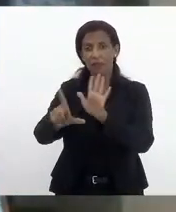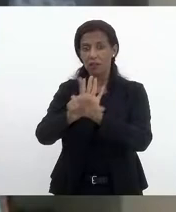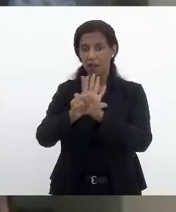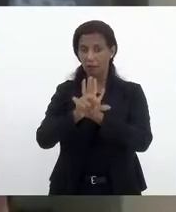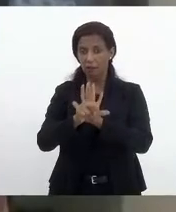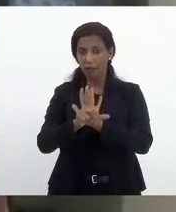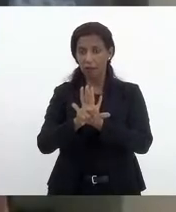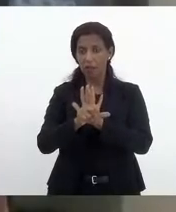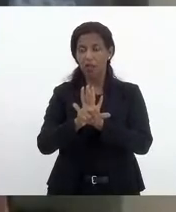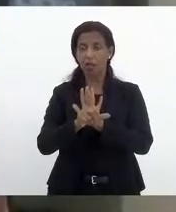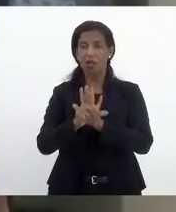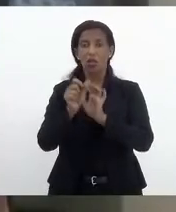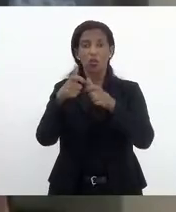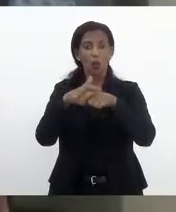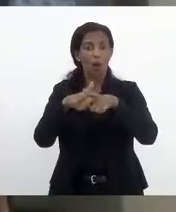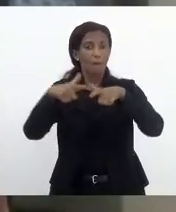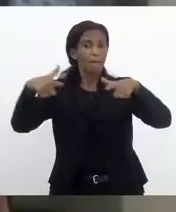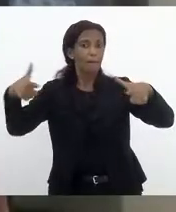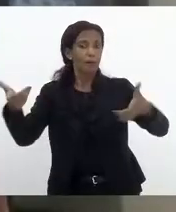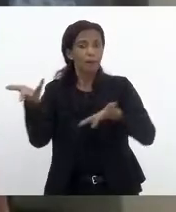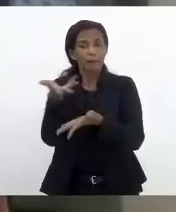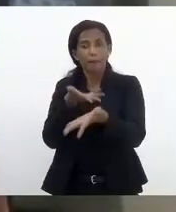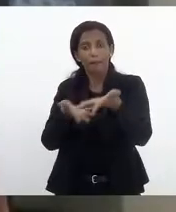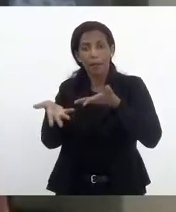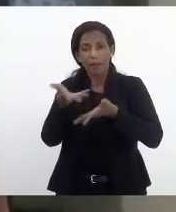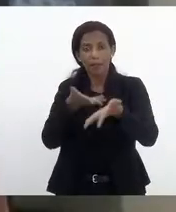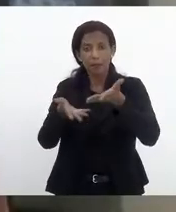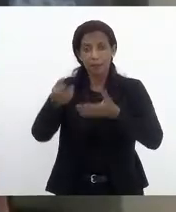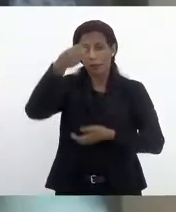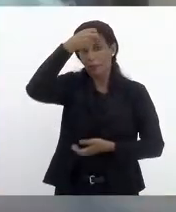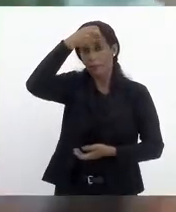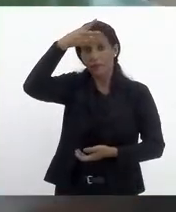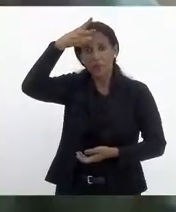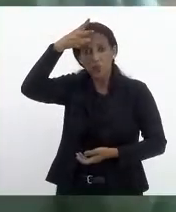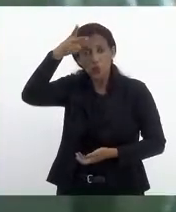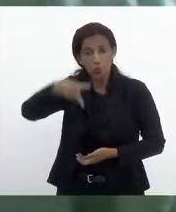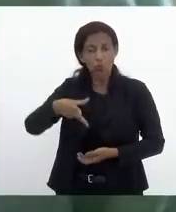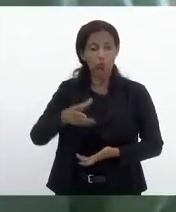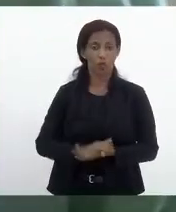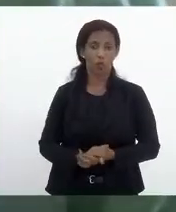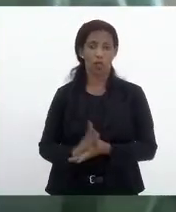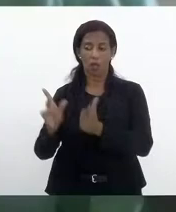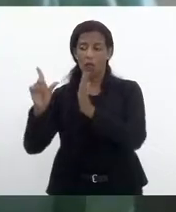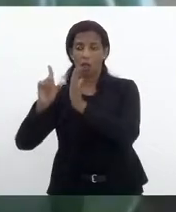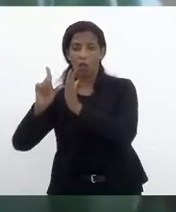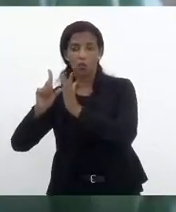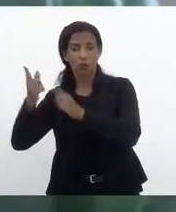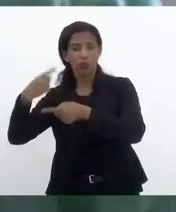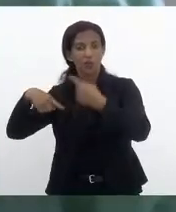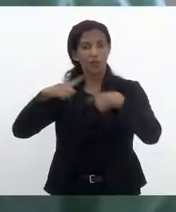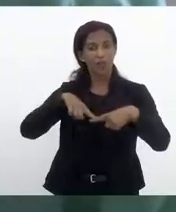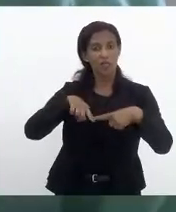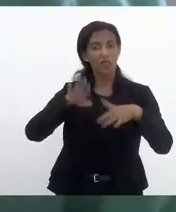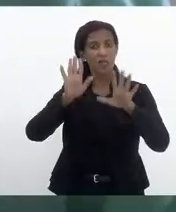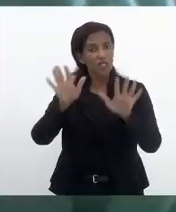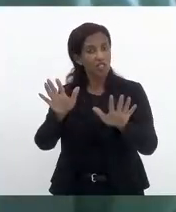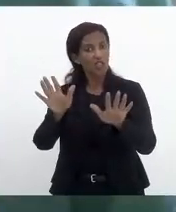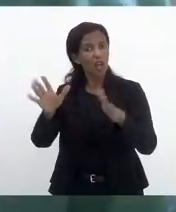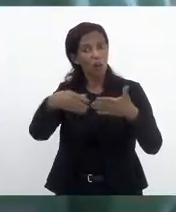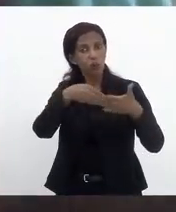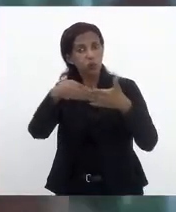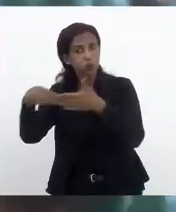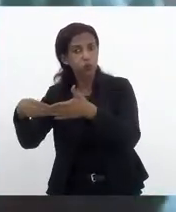só amplia a participação das prefeituras na logística reversa, que já é regida